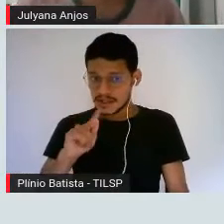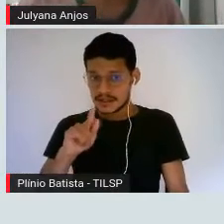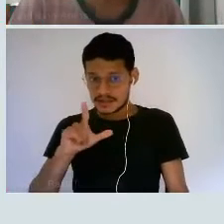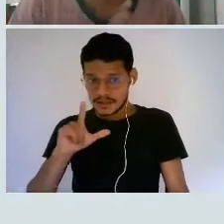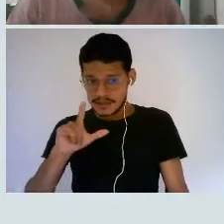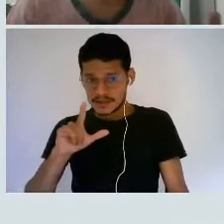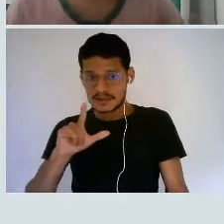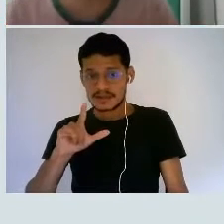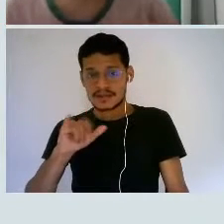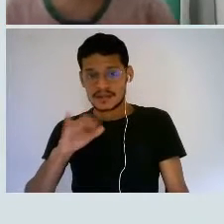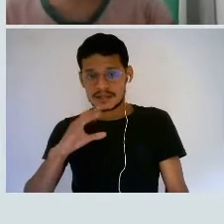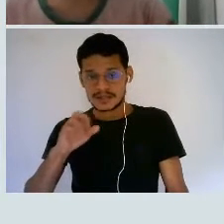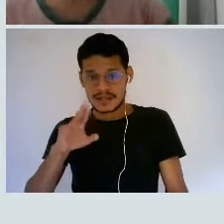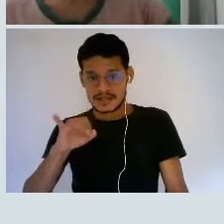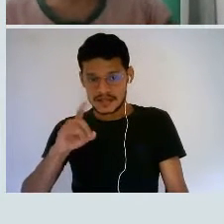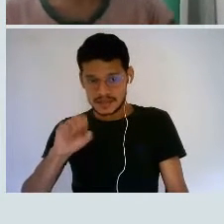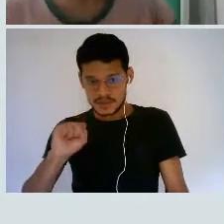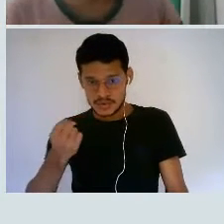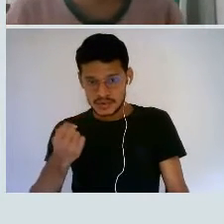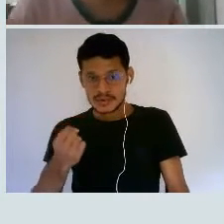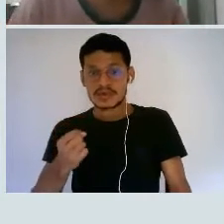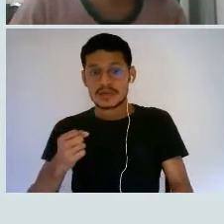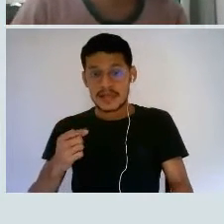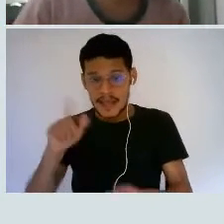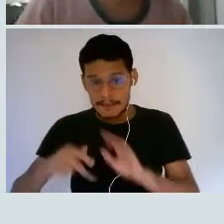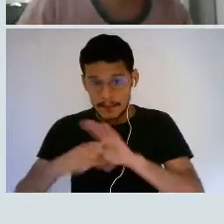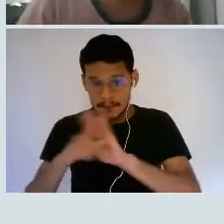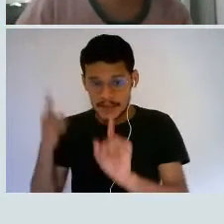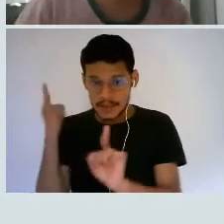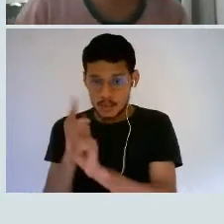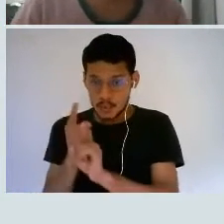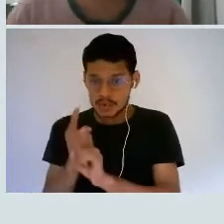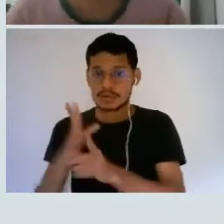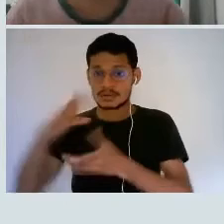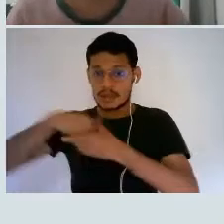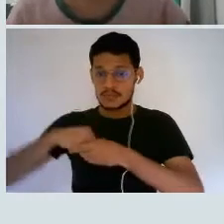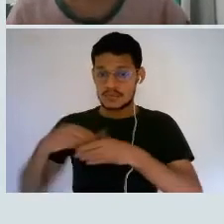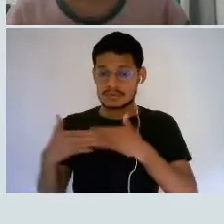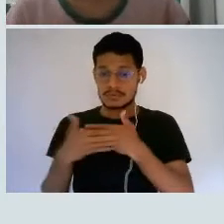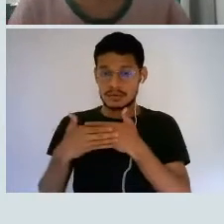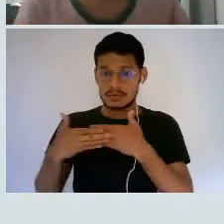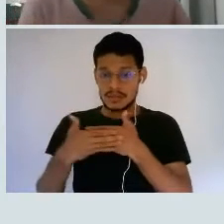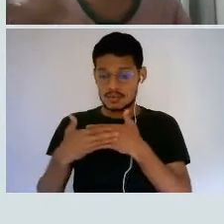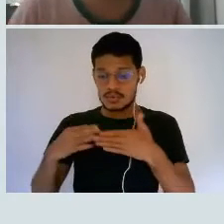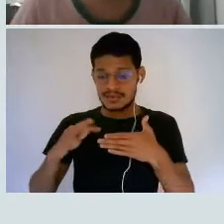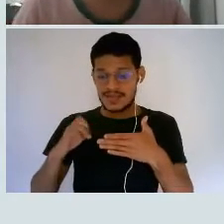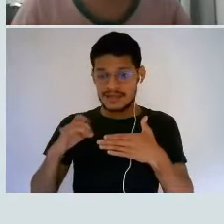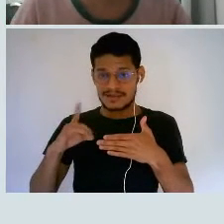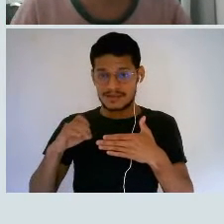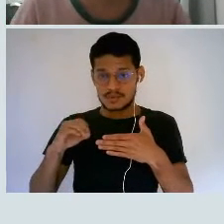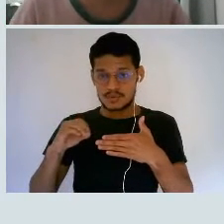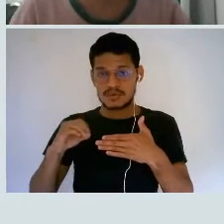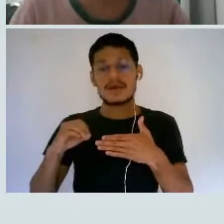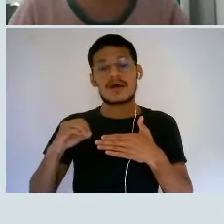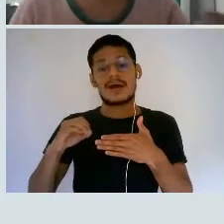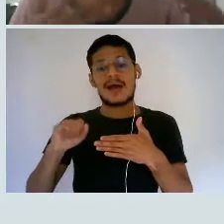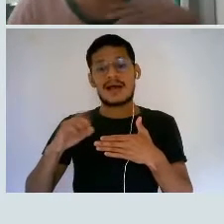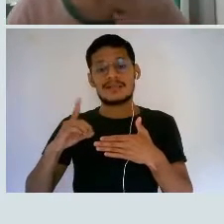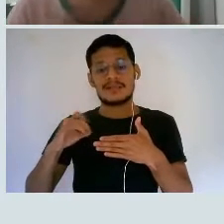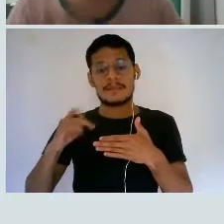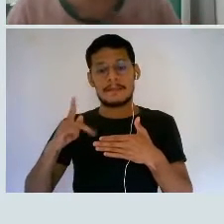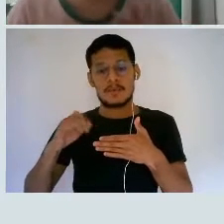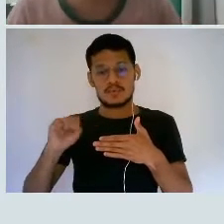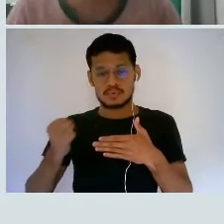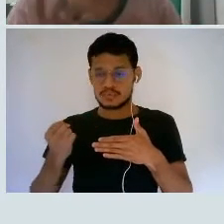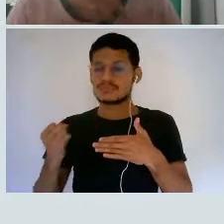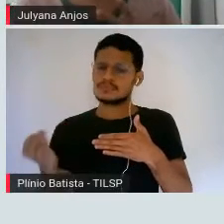energética lipídica que a gente encontra no nosso tecido adiposo. E essa reserva energética, ela é tão importante quanto as reservas de carboidrato que a gente tem, que a